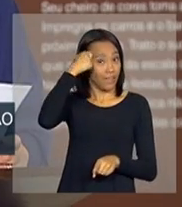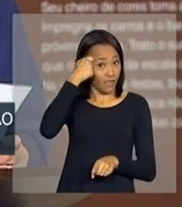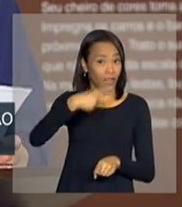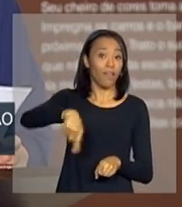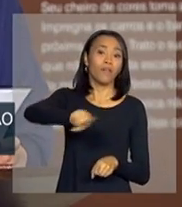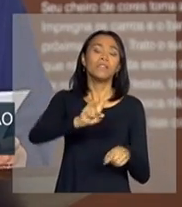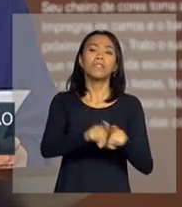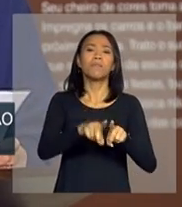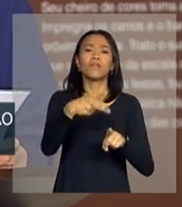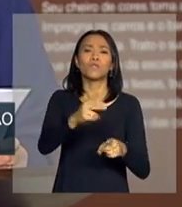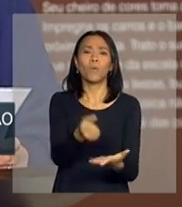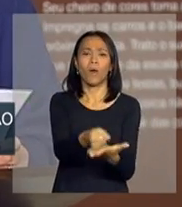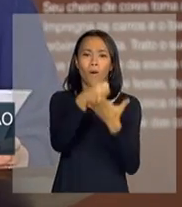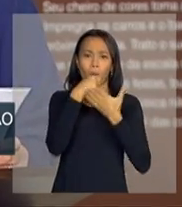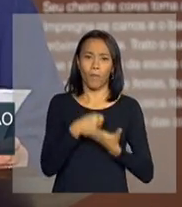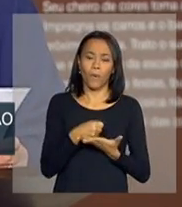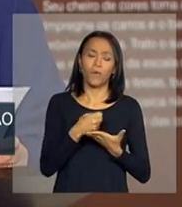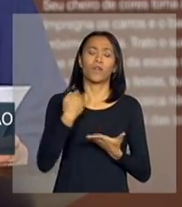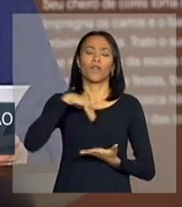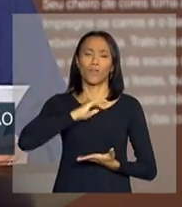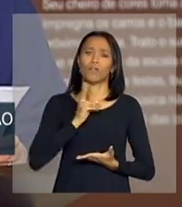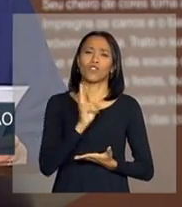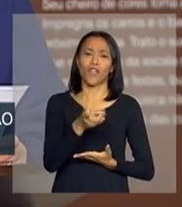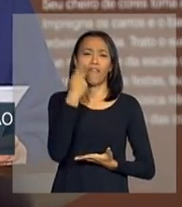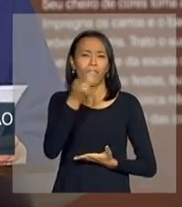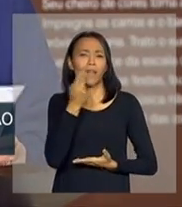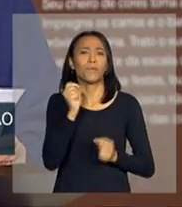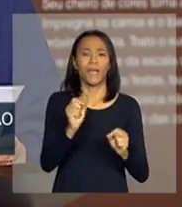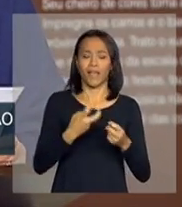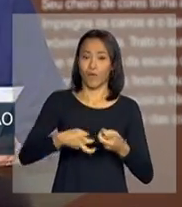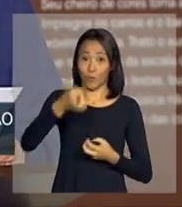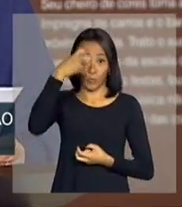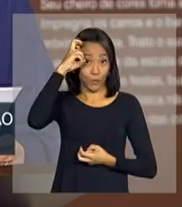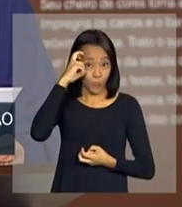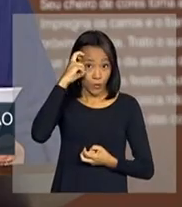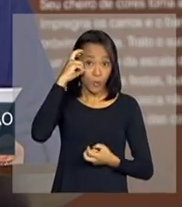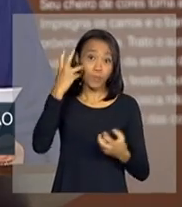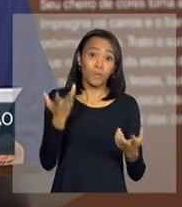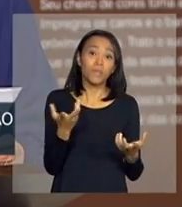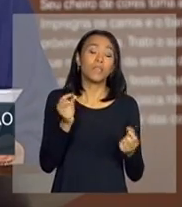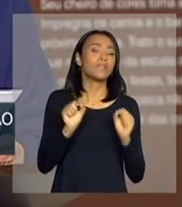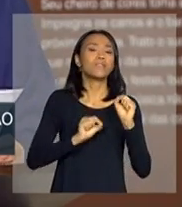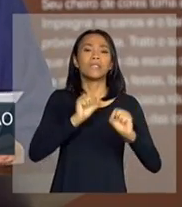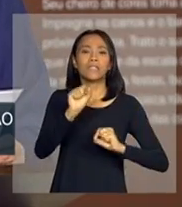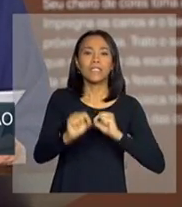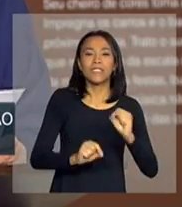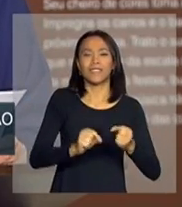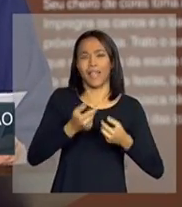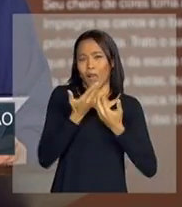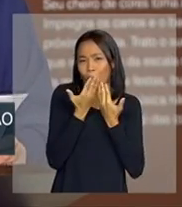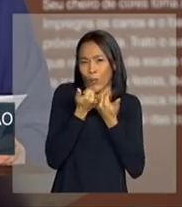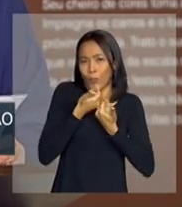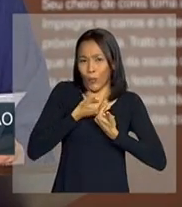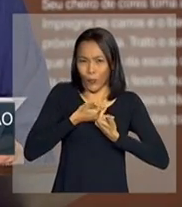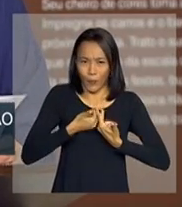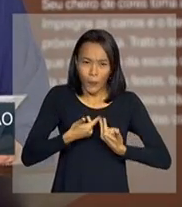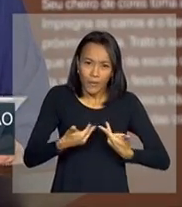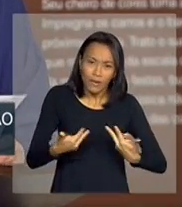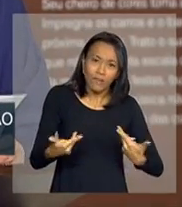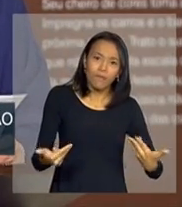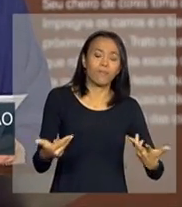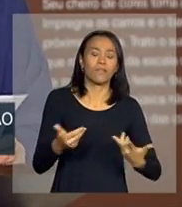contribuição, que falamos muito da cultura, no sentido da gastronomia, da